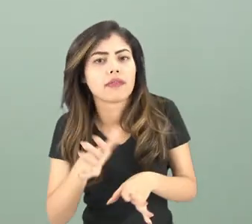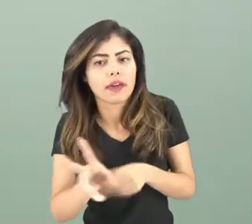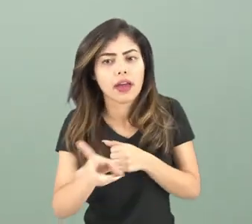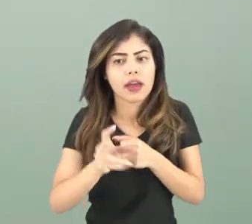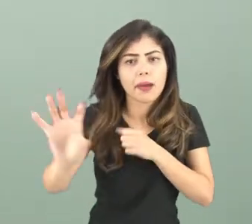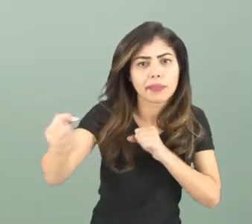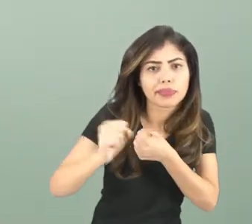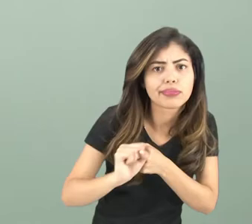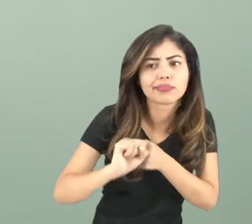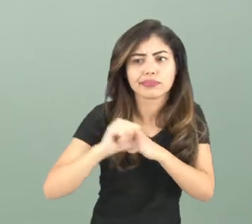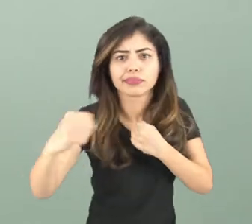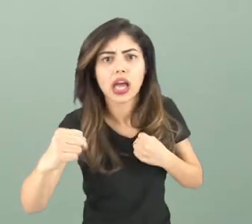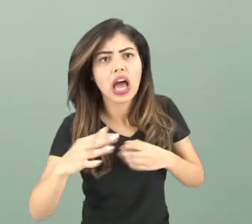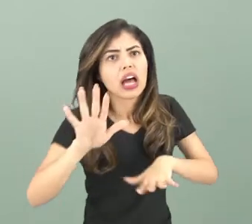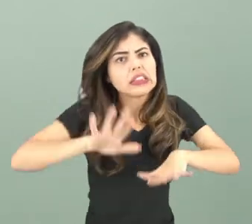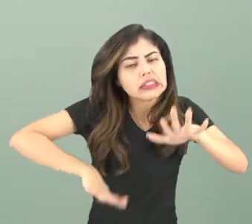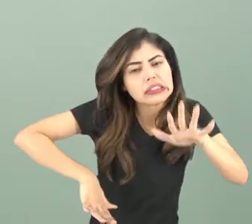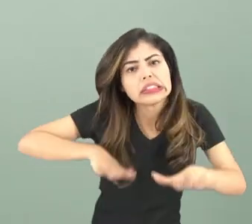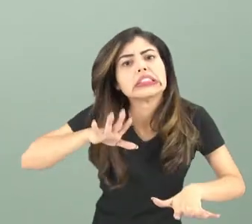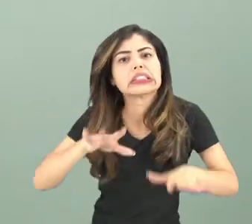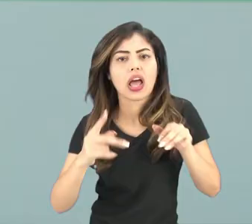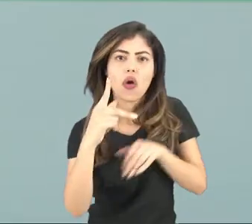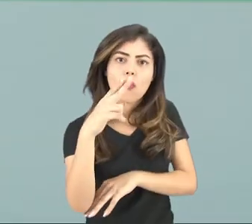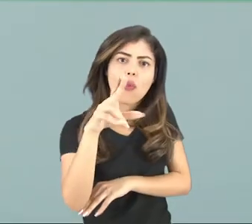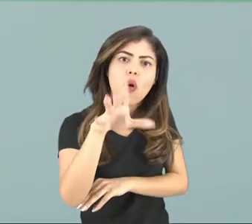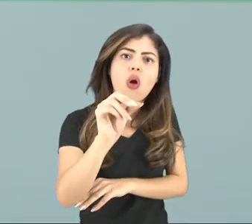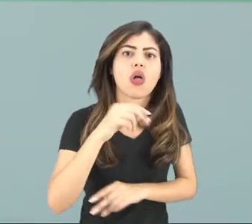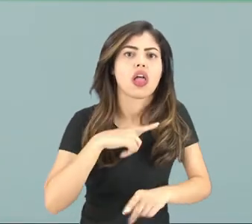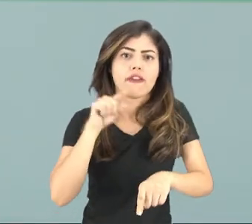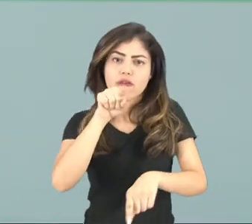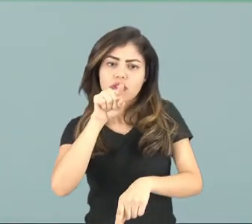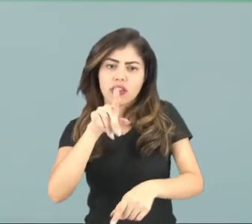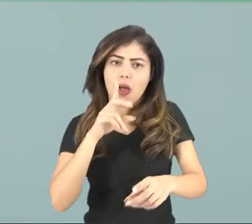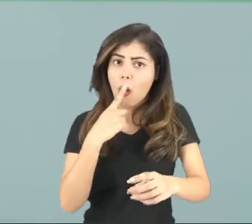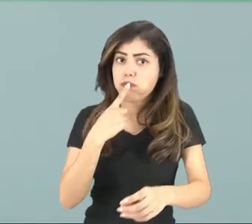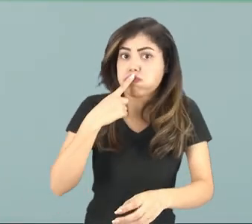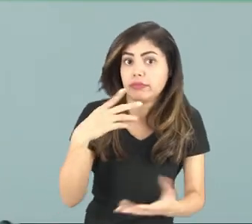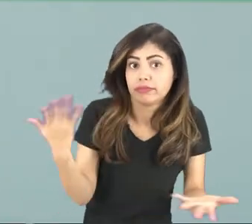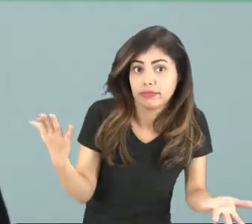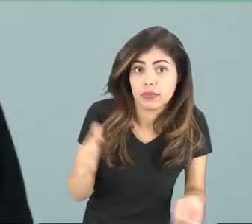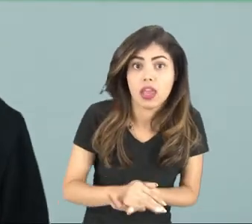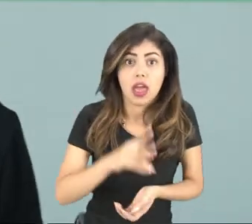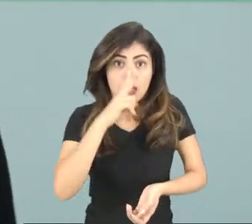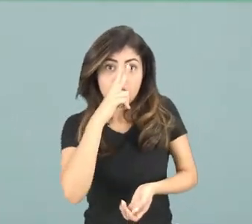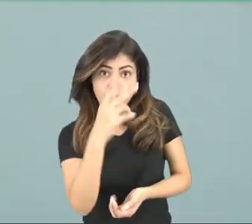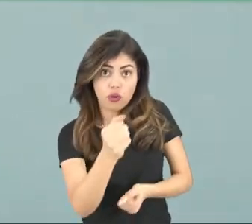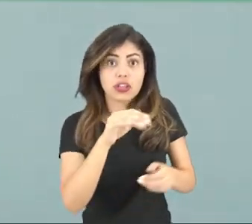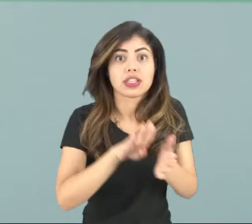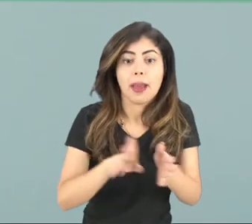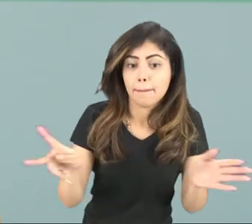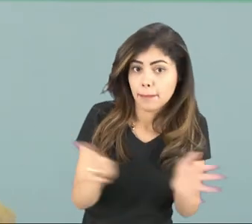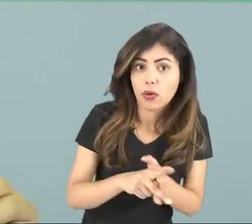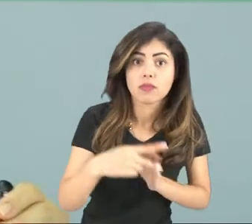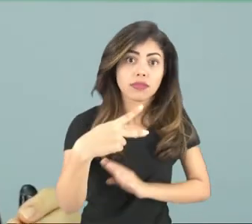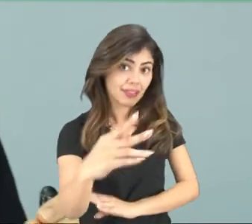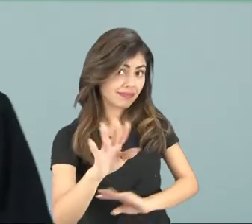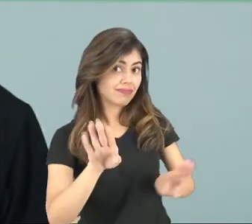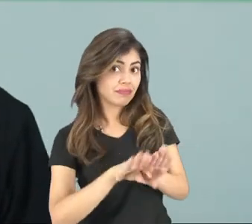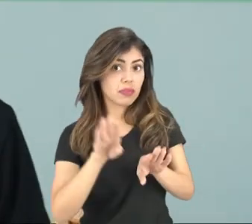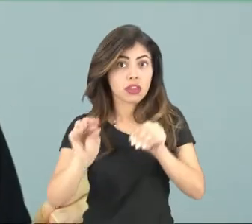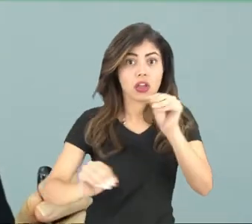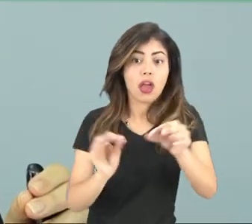repelir, depende do polo na qual você está aproximando. E lembre-se que essa força é proporcional, ou seja,